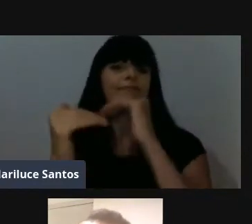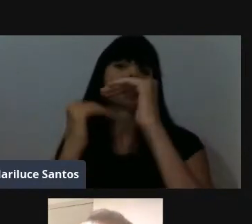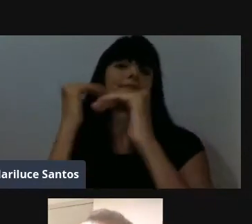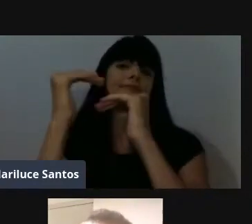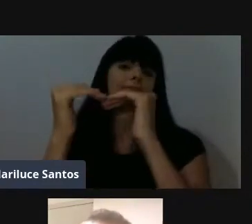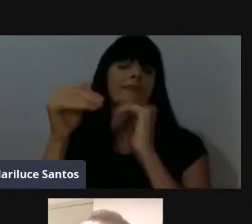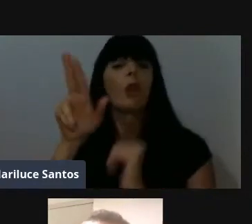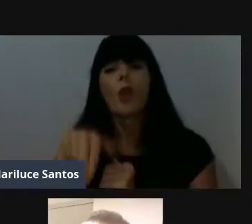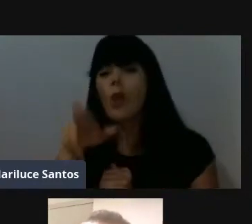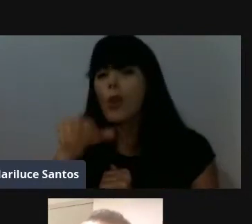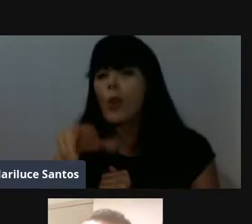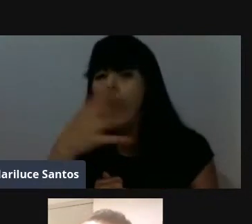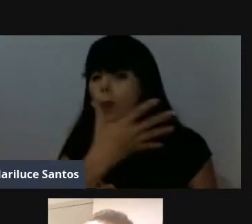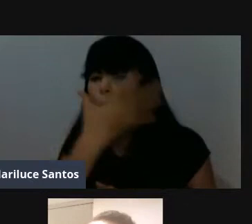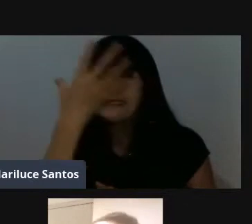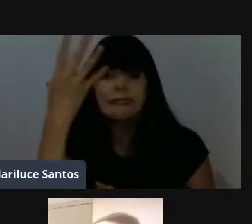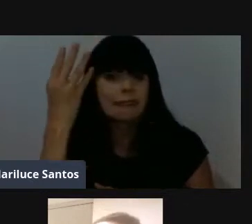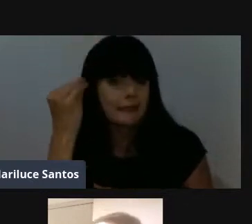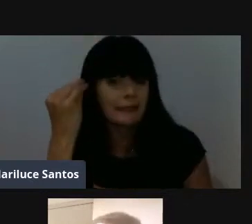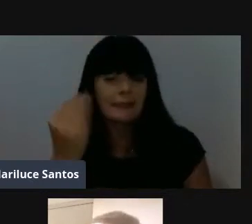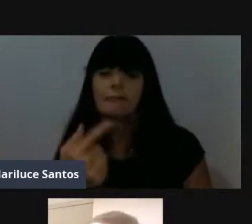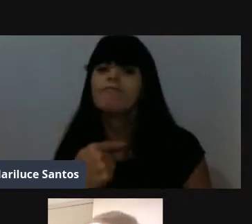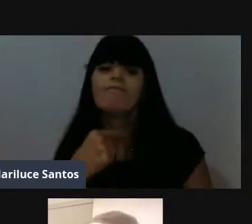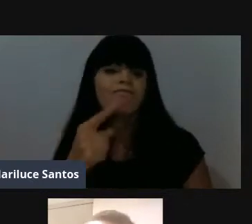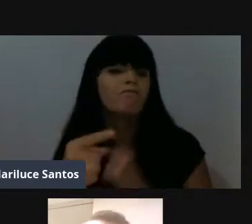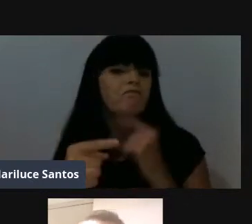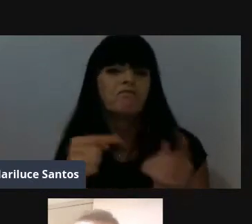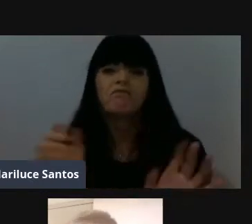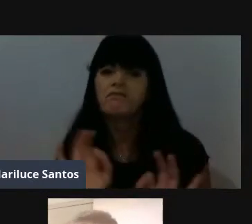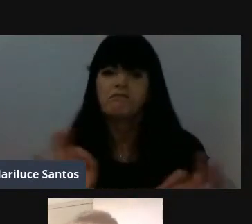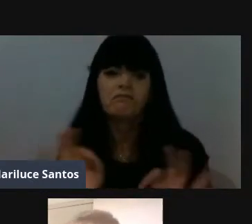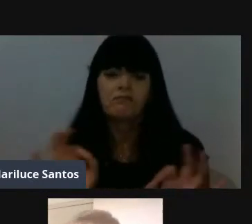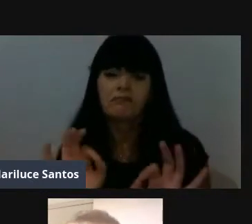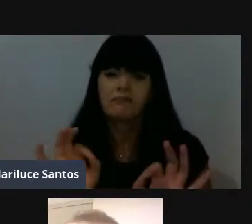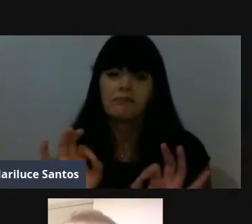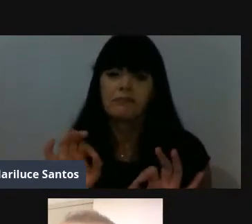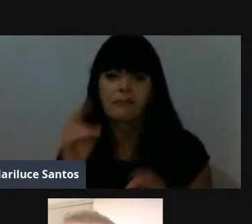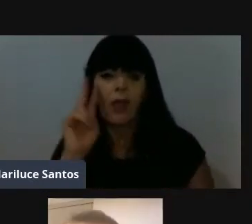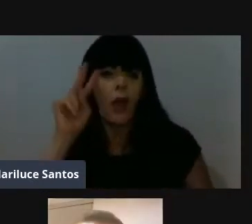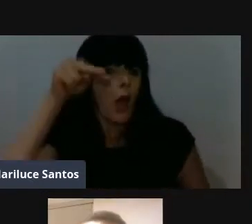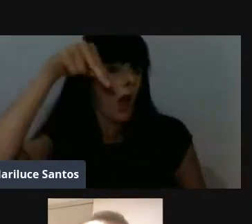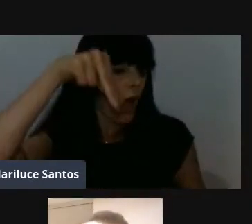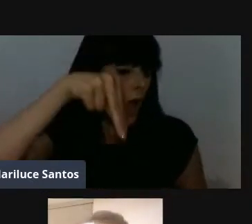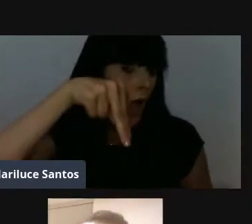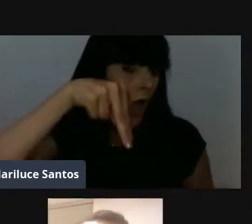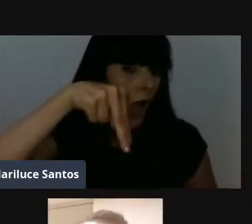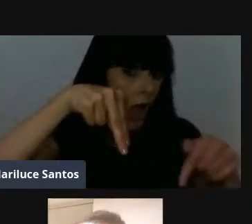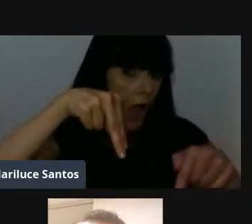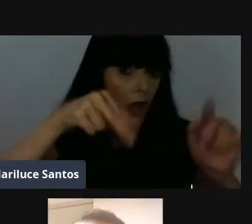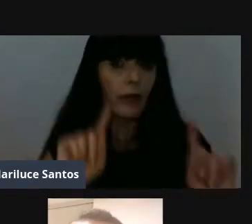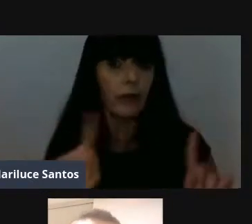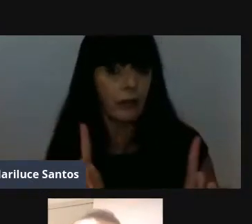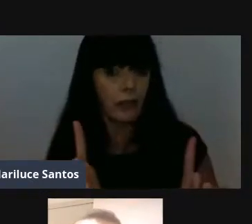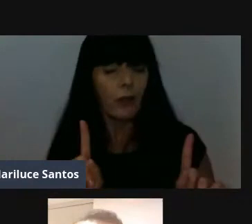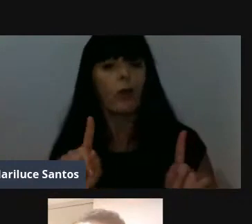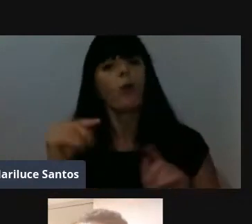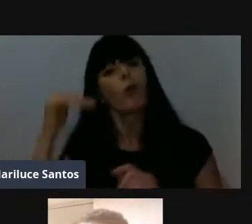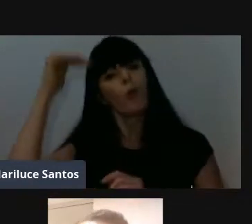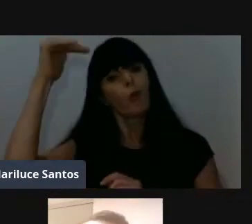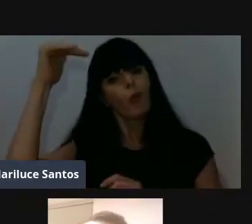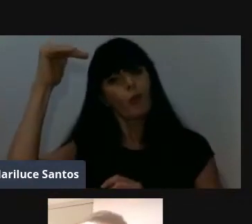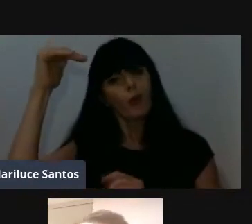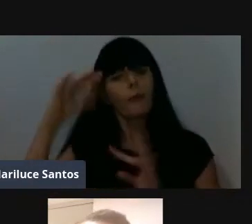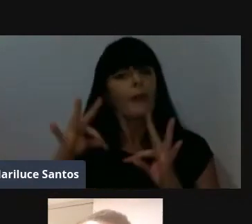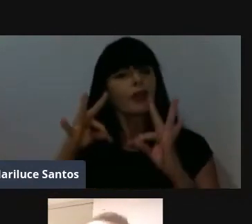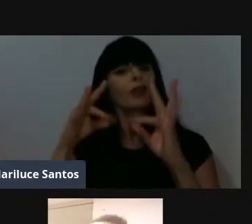esqueçam que não adianta estarmos no alto e os outros no baixo, o alto, ele é o lugar para